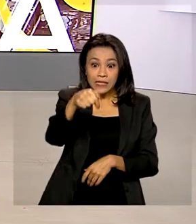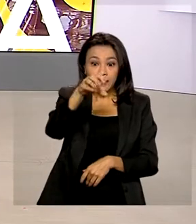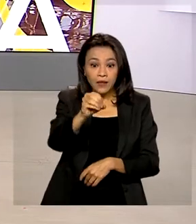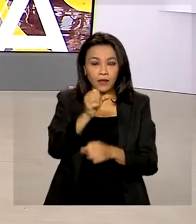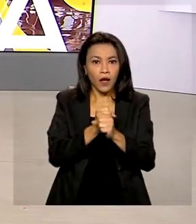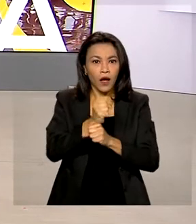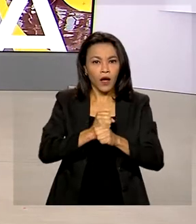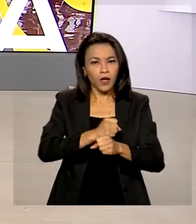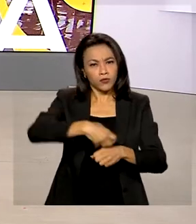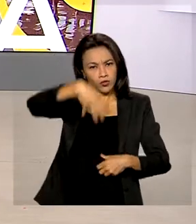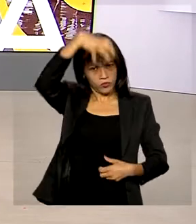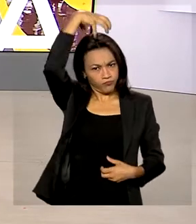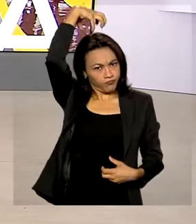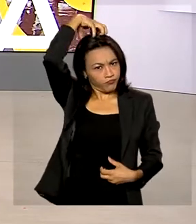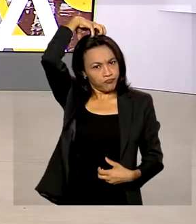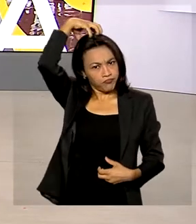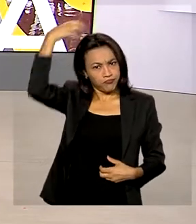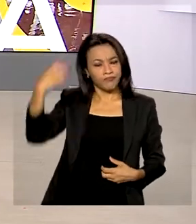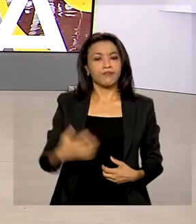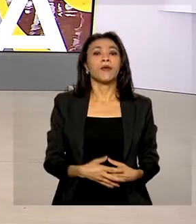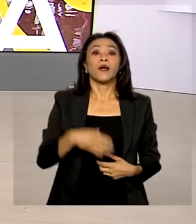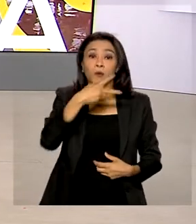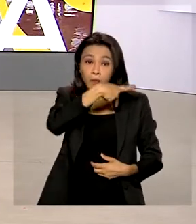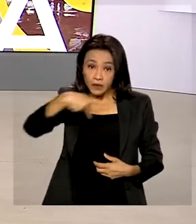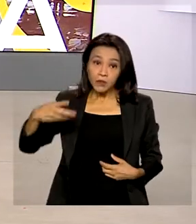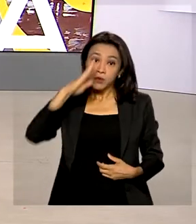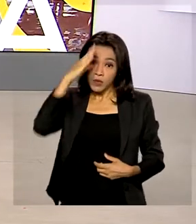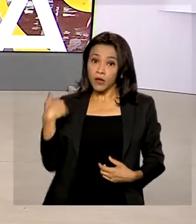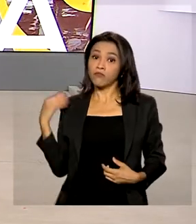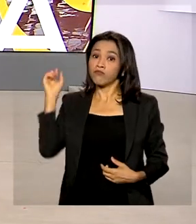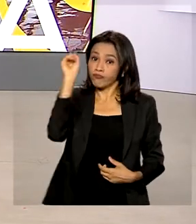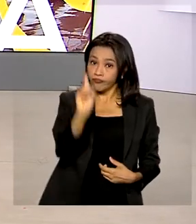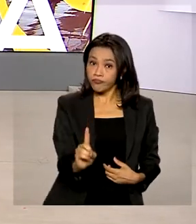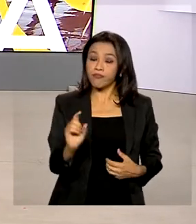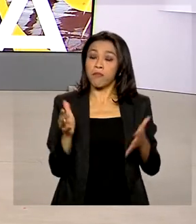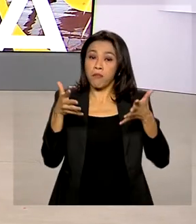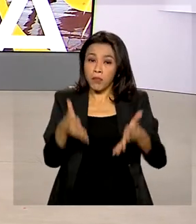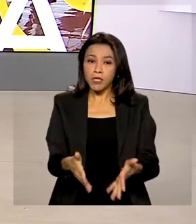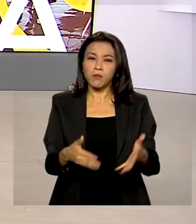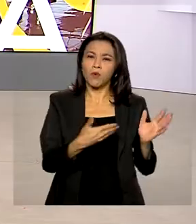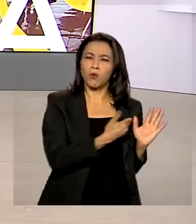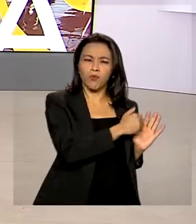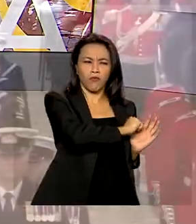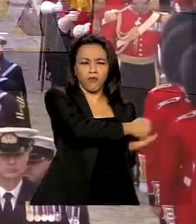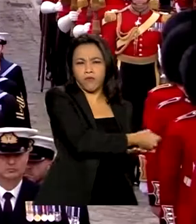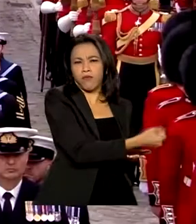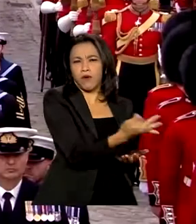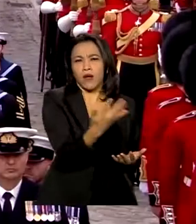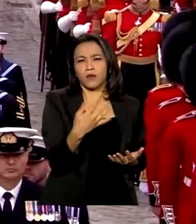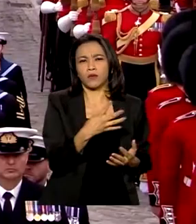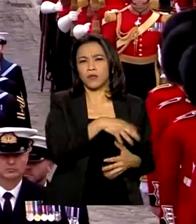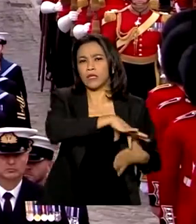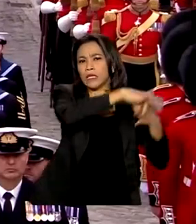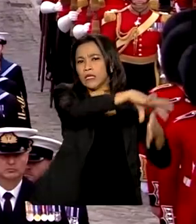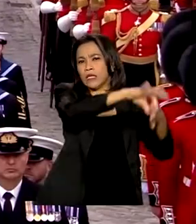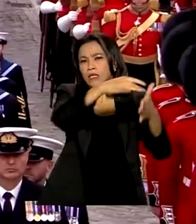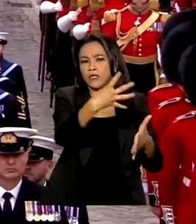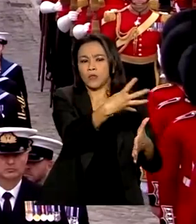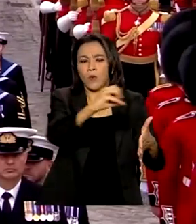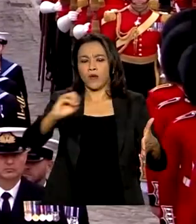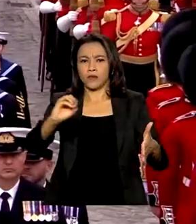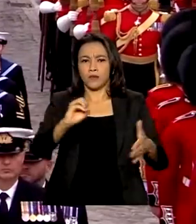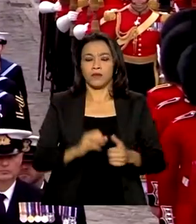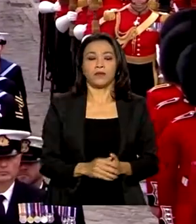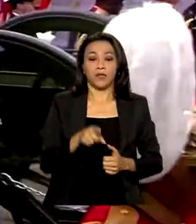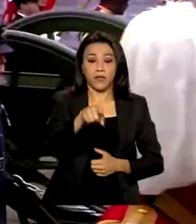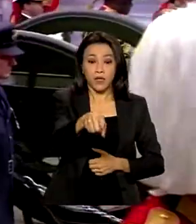presidente Jair Bolsonaro participou do funeral ao lado de cerca de 400 líderes mundiais. Após 12 dias de